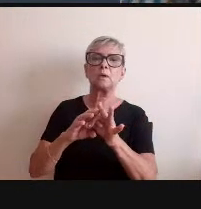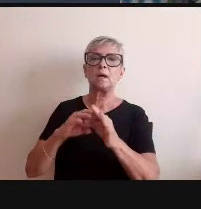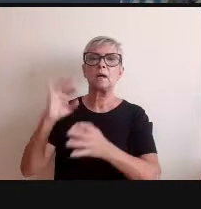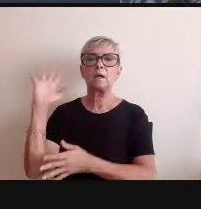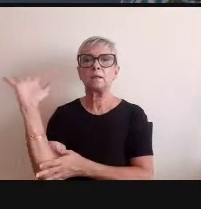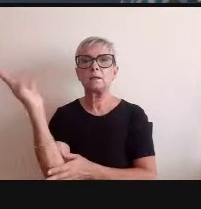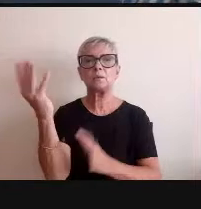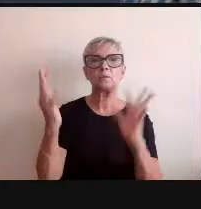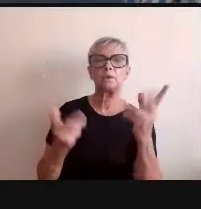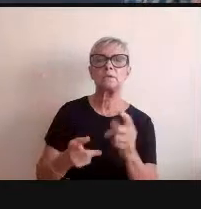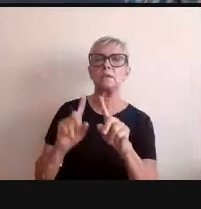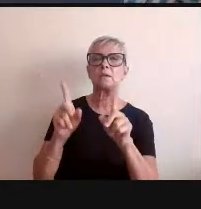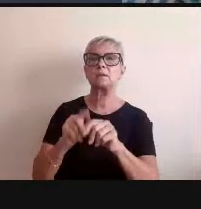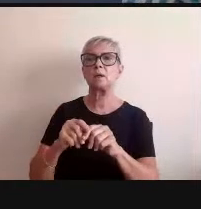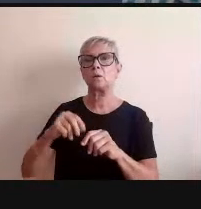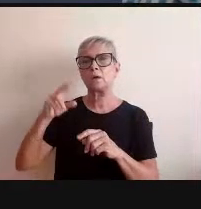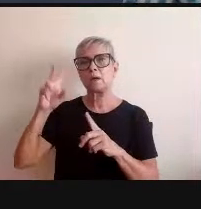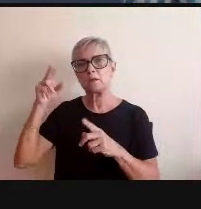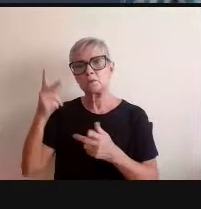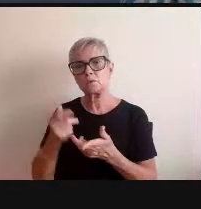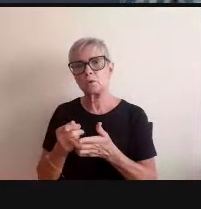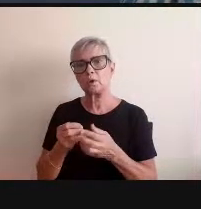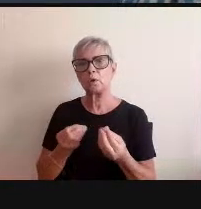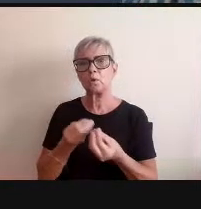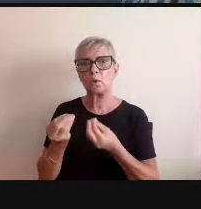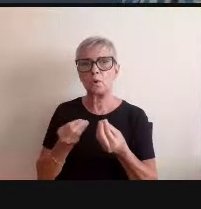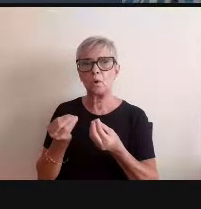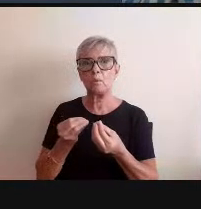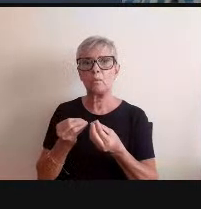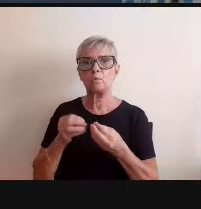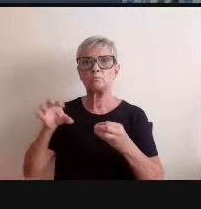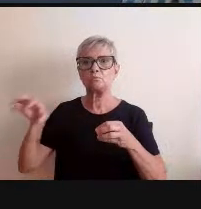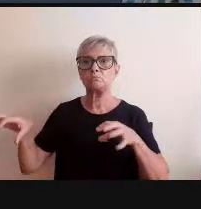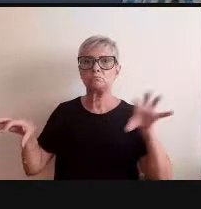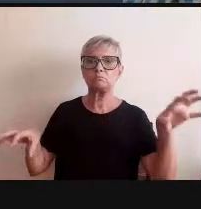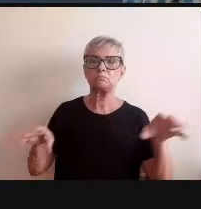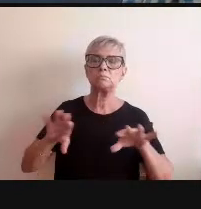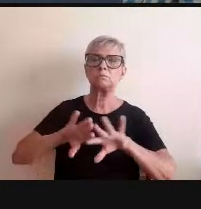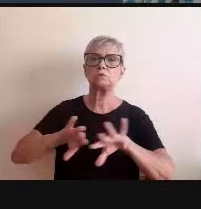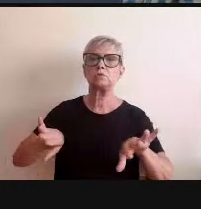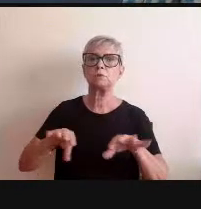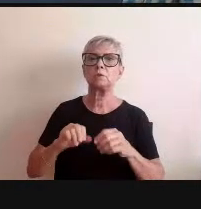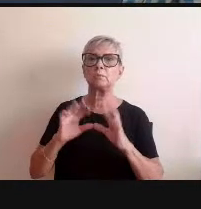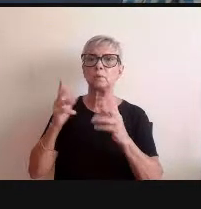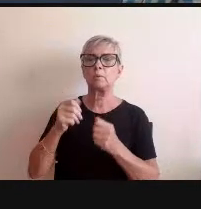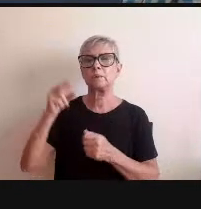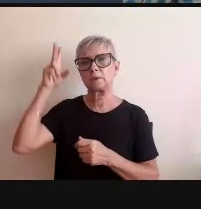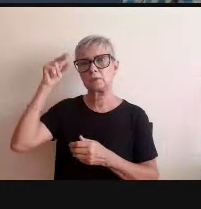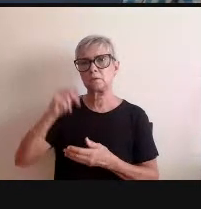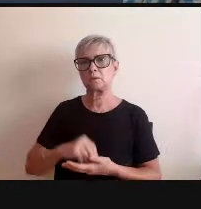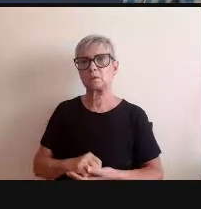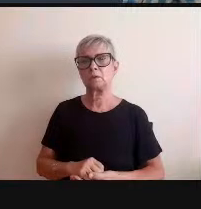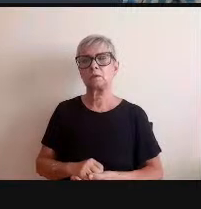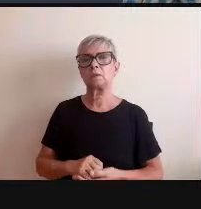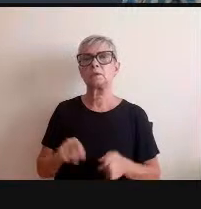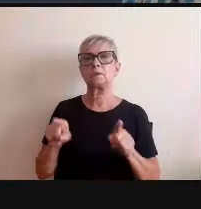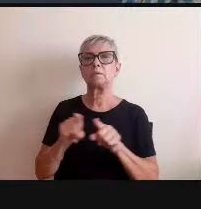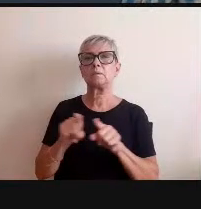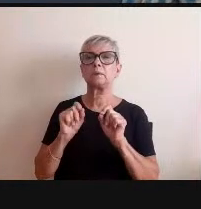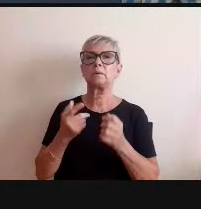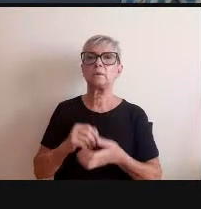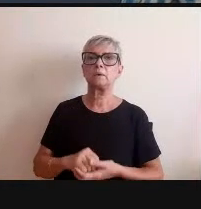um divórcio entre as duas ou um completo apagamento da história e sobre o